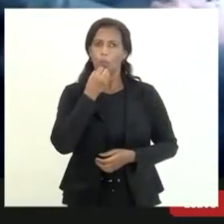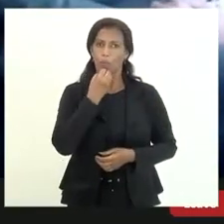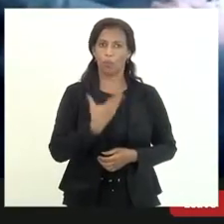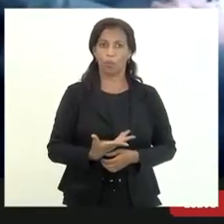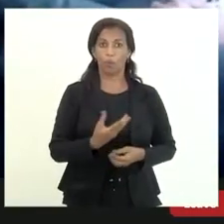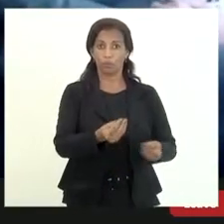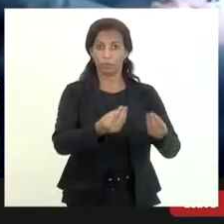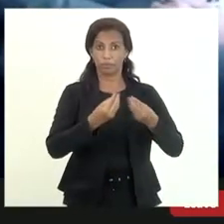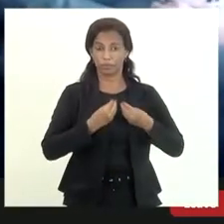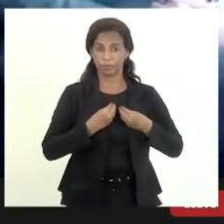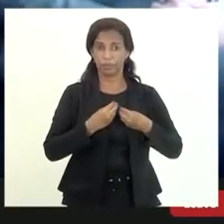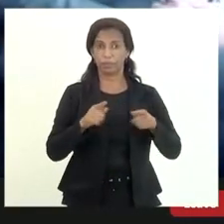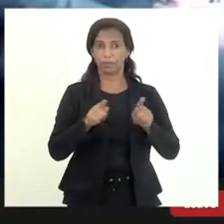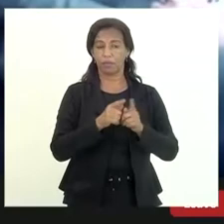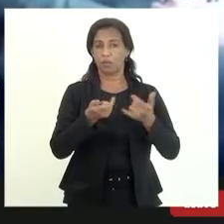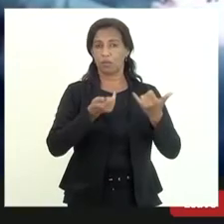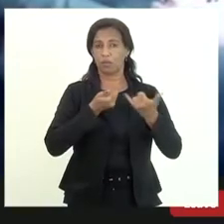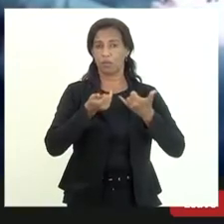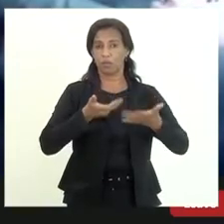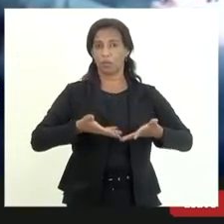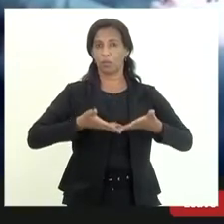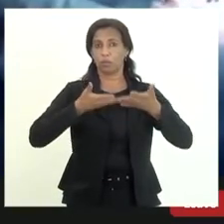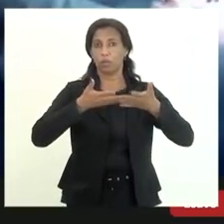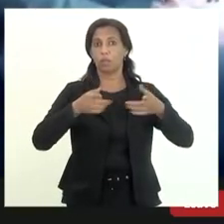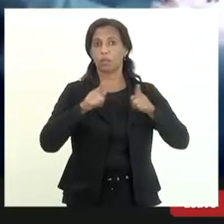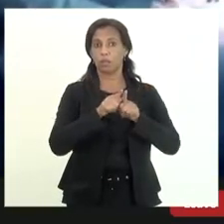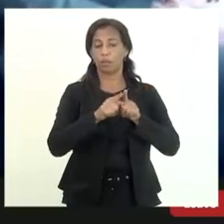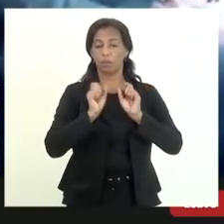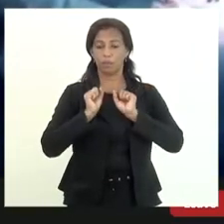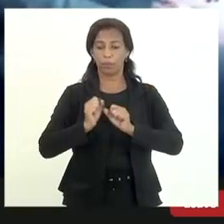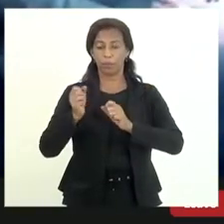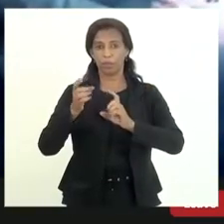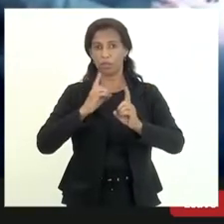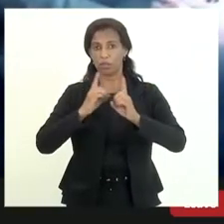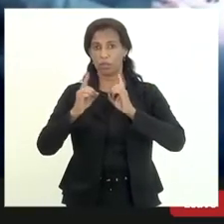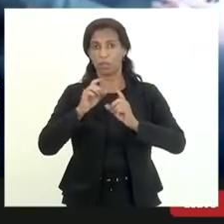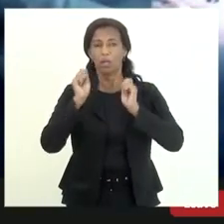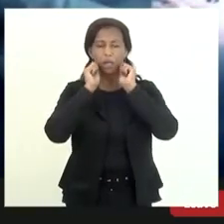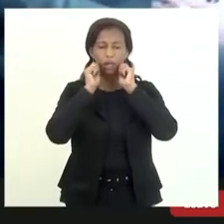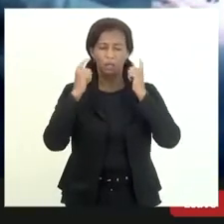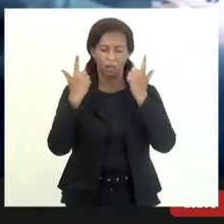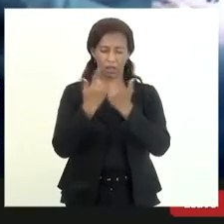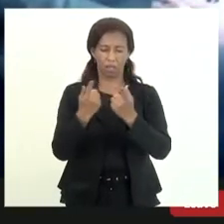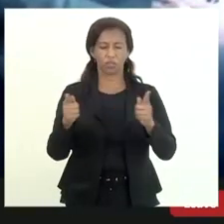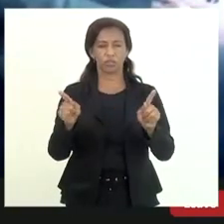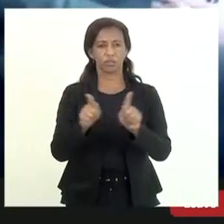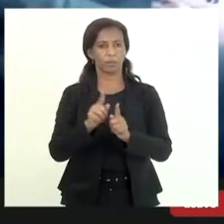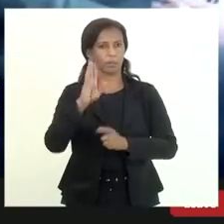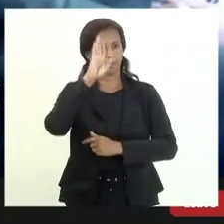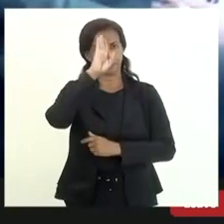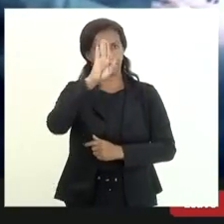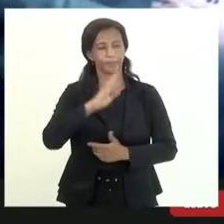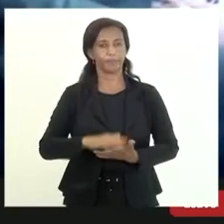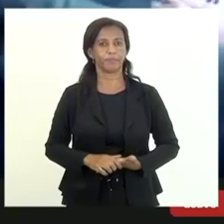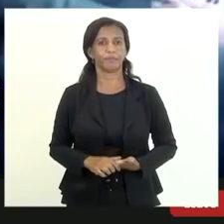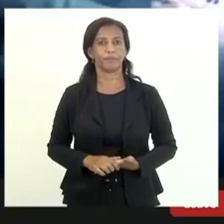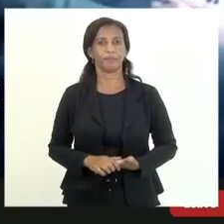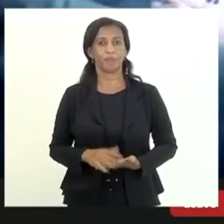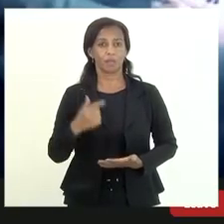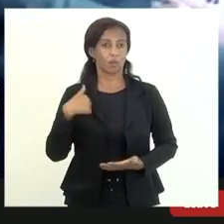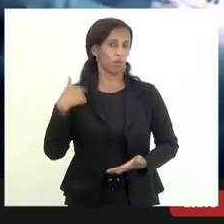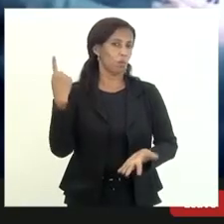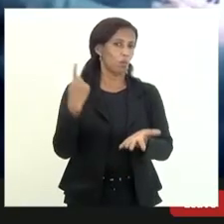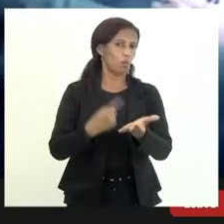enriquece bastante a gente e poder dialogar com a LERJ também é fundamental então eu me